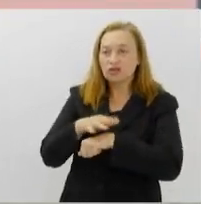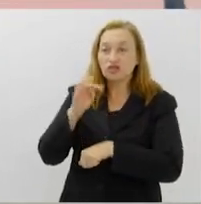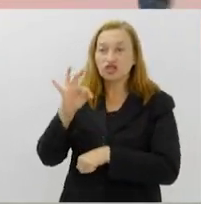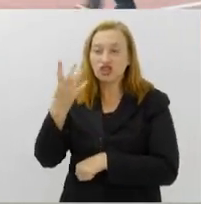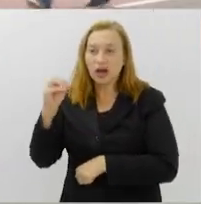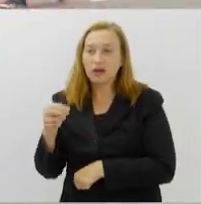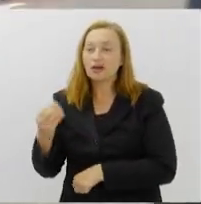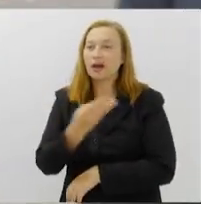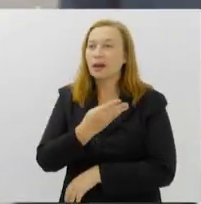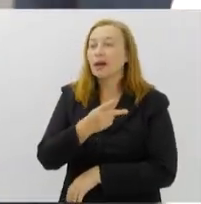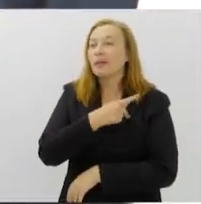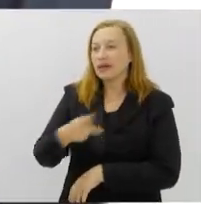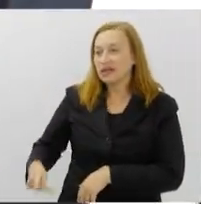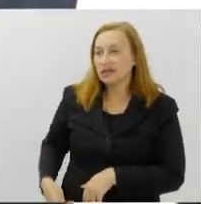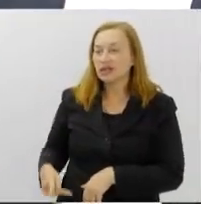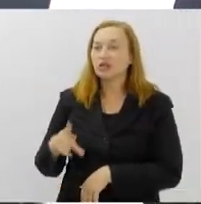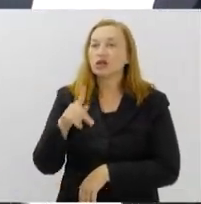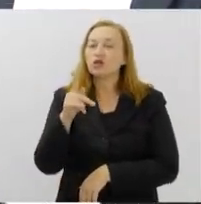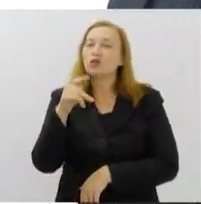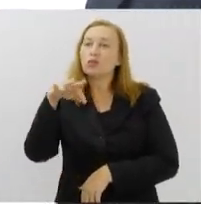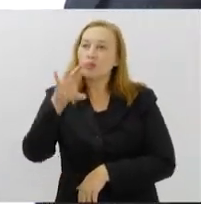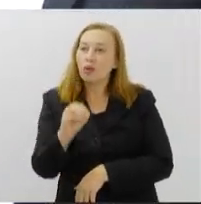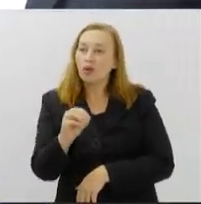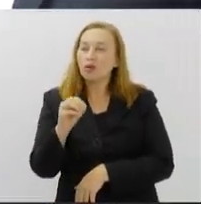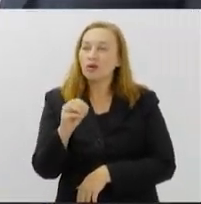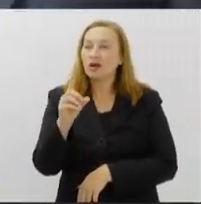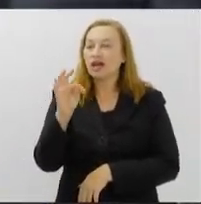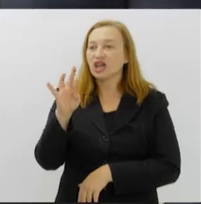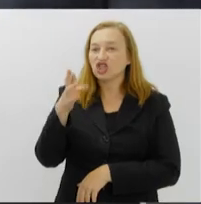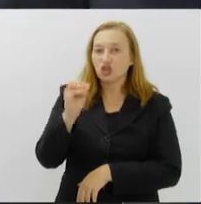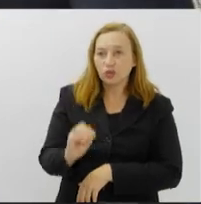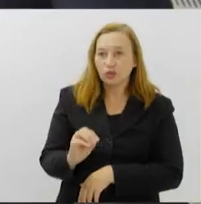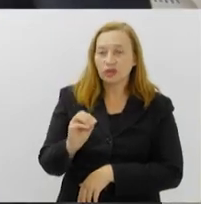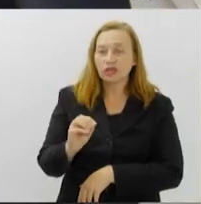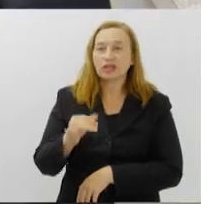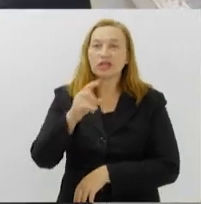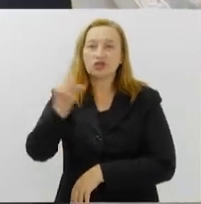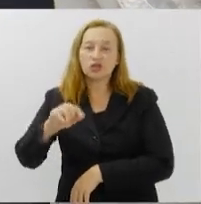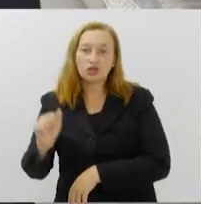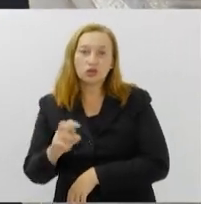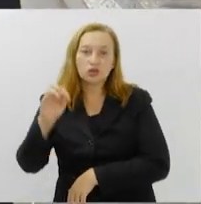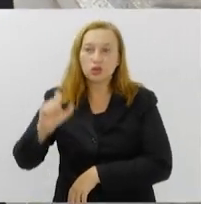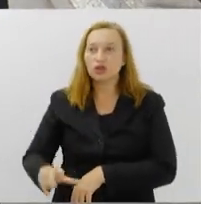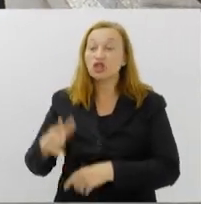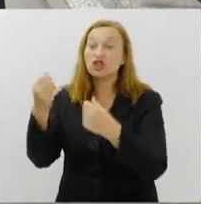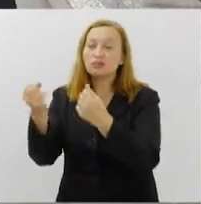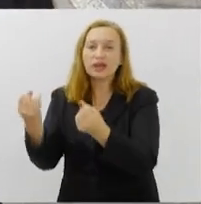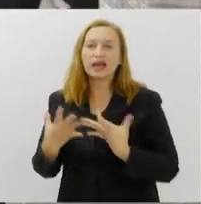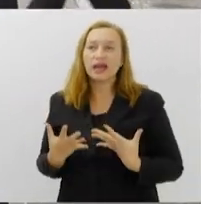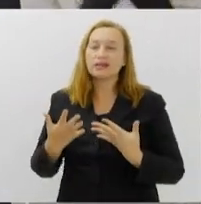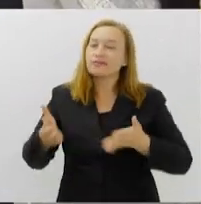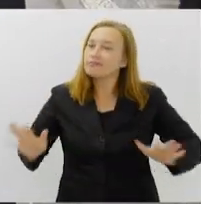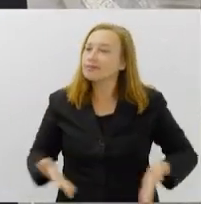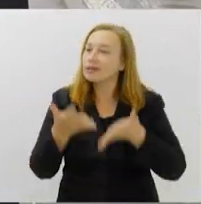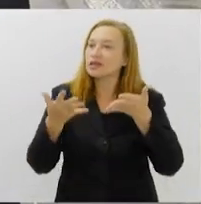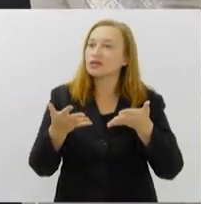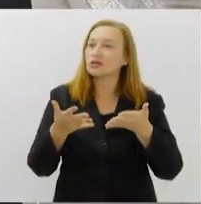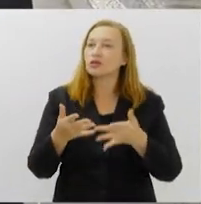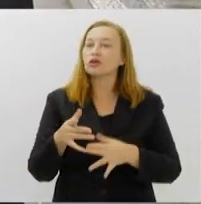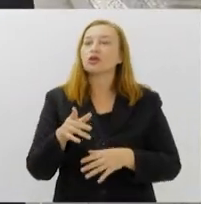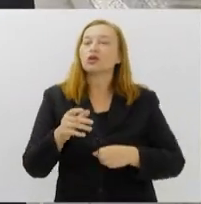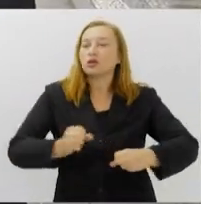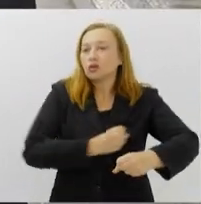que é presidente do Polo Gastronômico da Zona Sul do Rio. Bom dia, Tiago. Gostaria que você explicasse um pouquinho sobre essa iniciativa do Polo